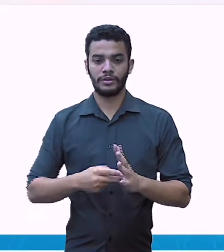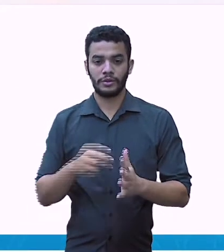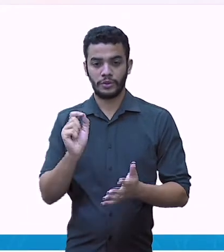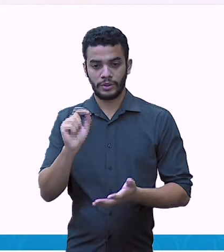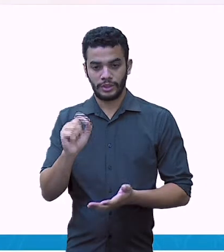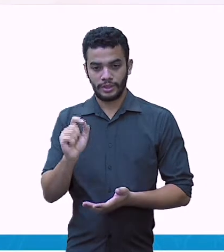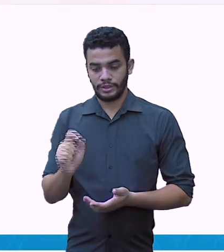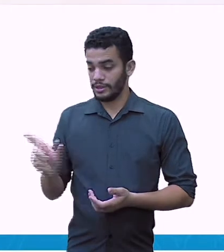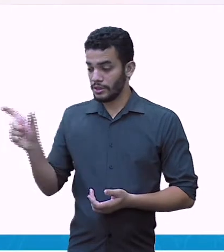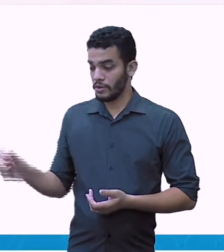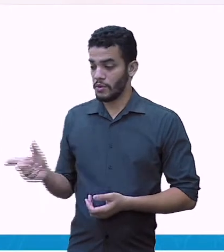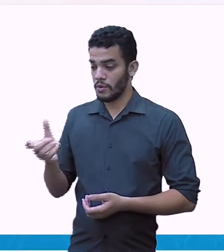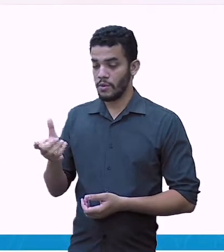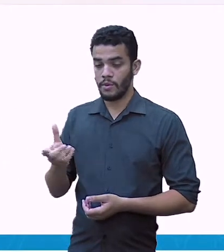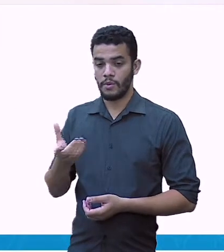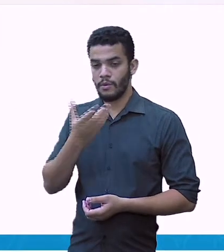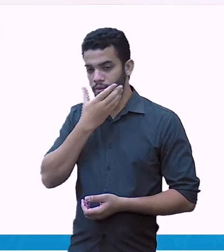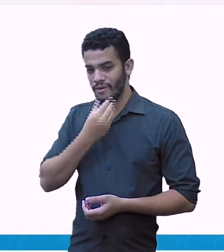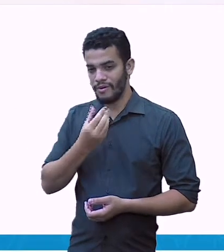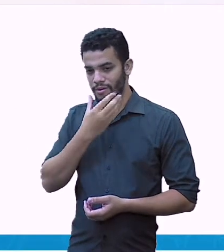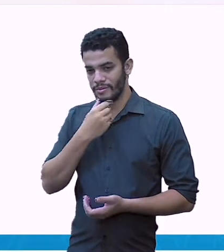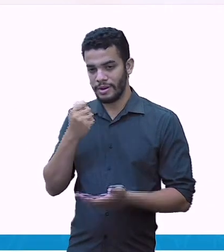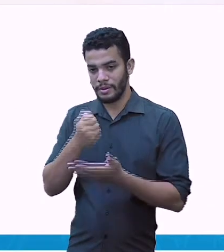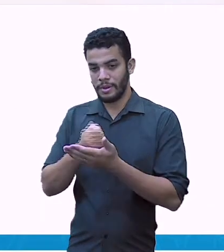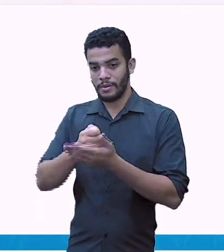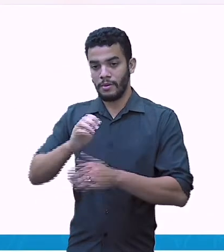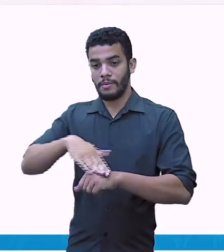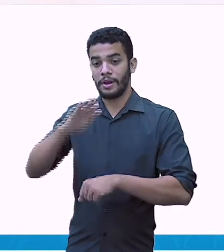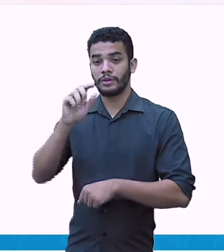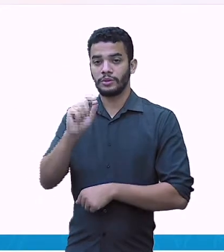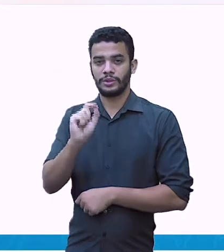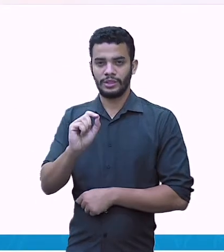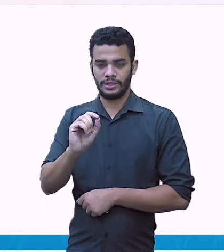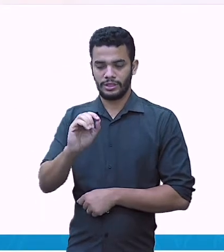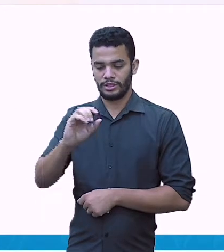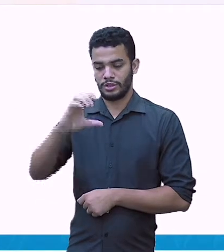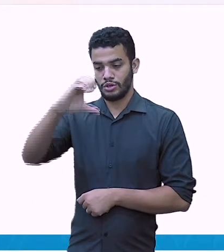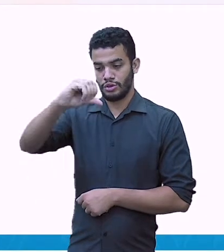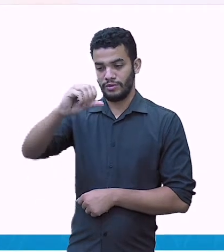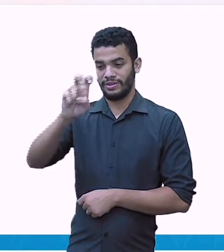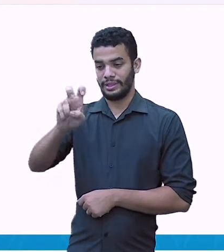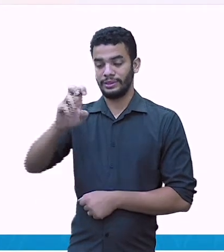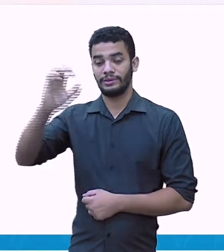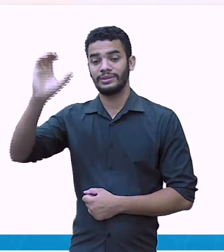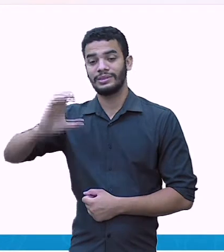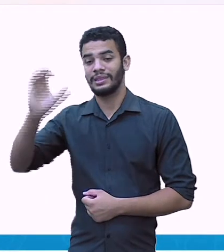mais 95 centavos do que Ana.